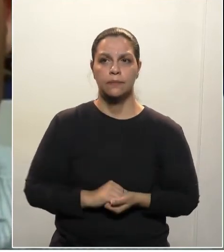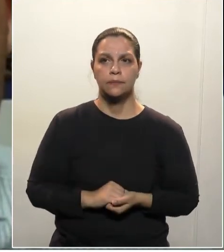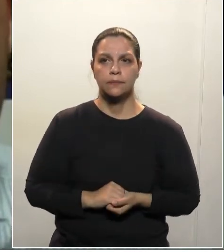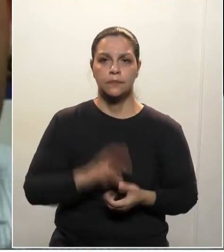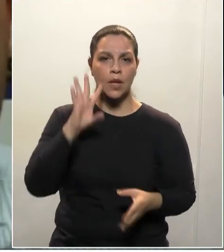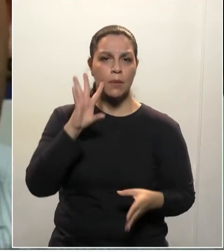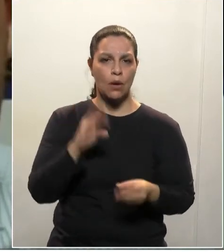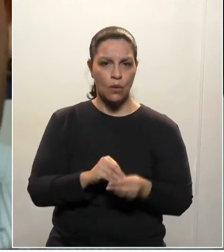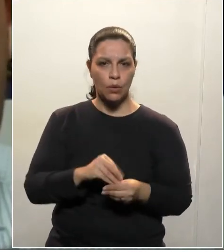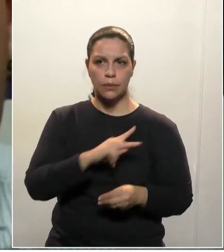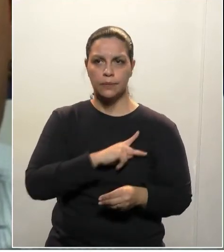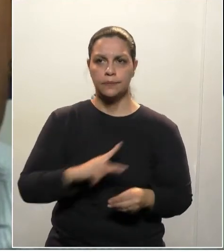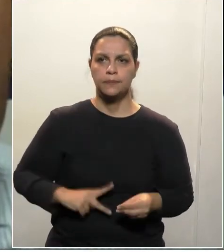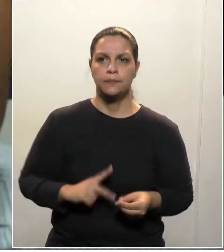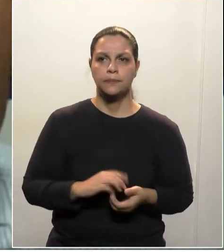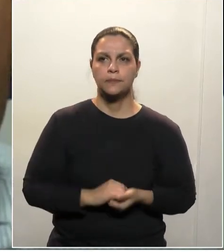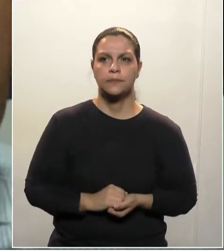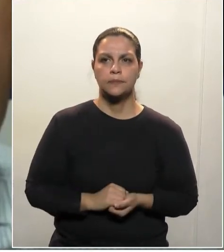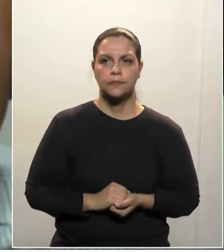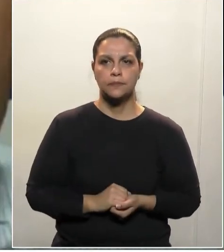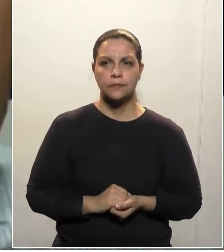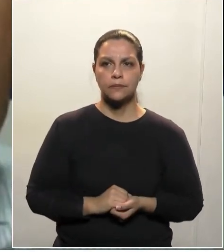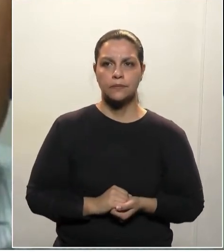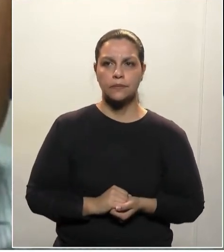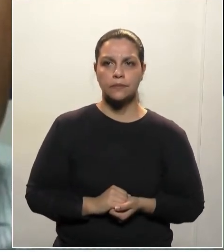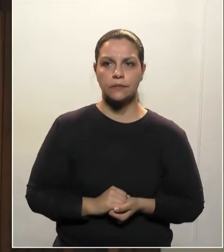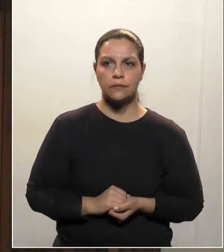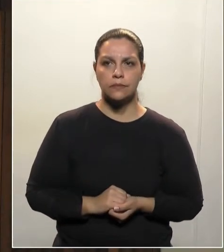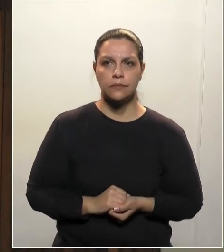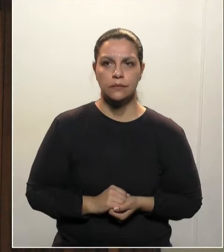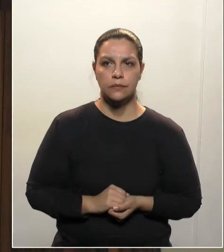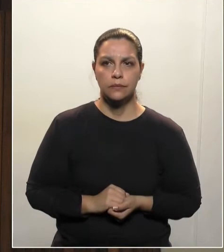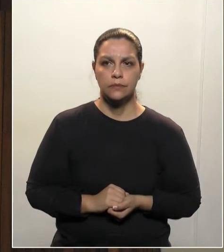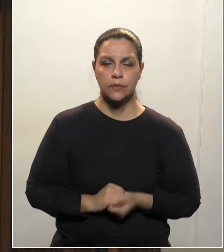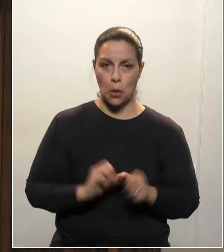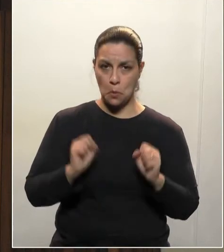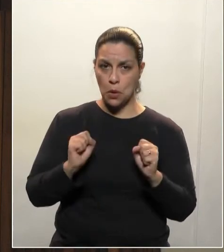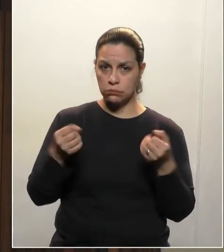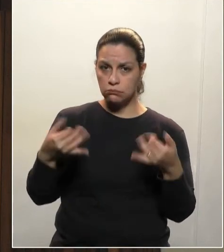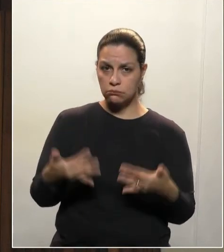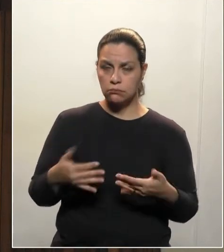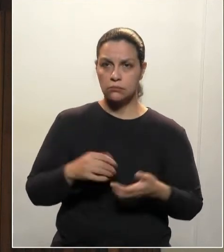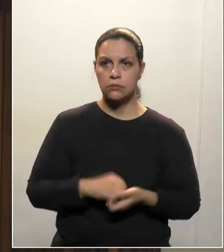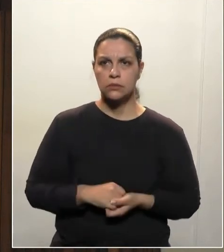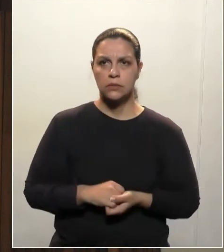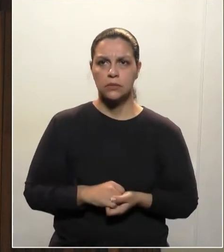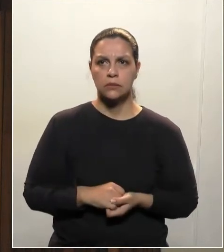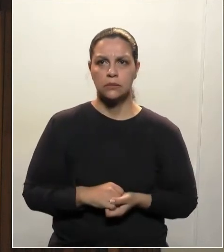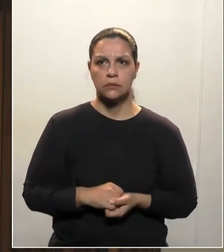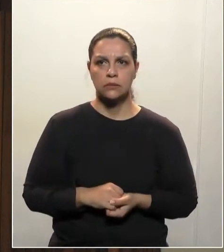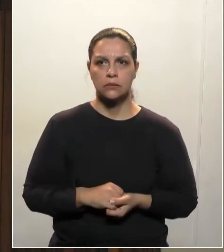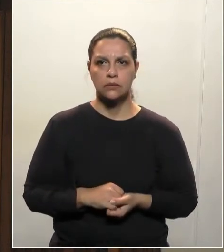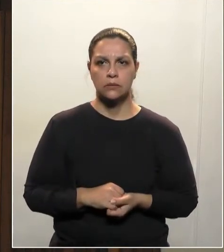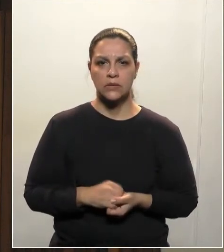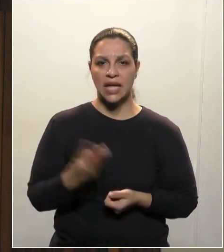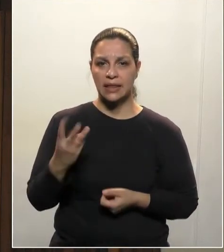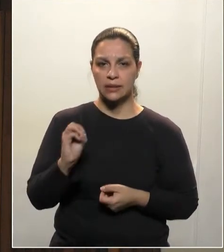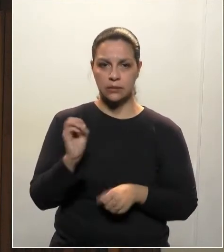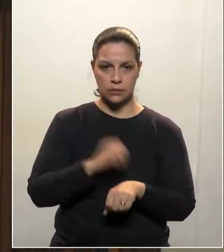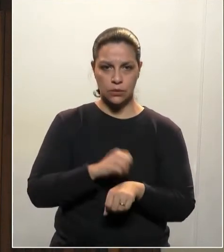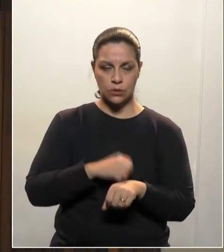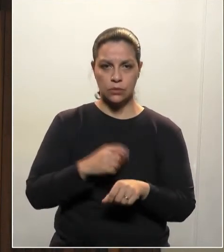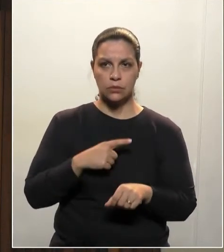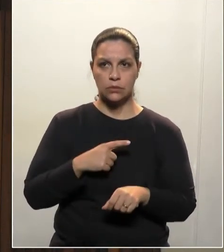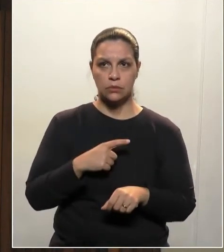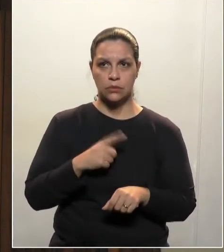Para concluir, presidente. Para concluir. Pois não, para concluir ainda tem 32 segundos.